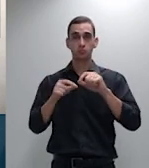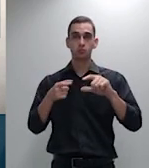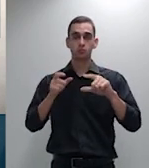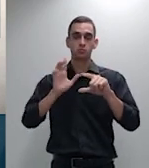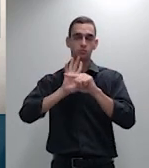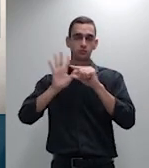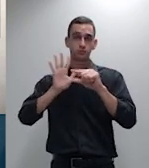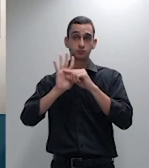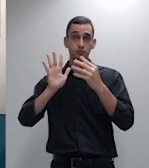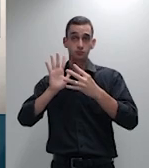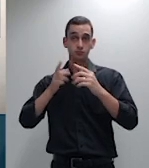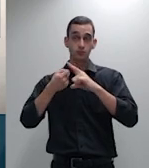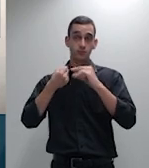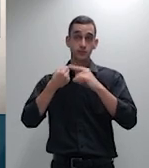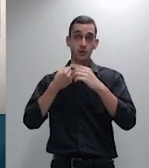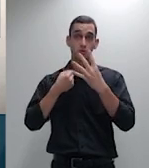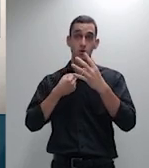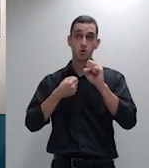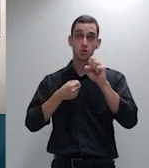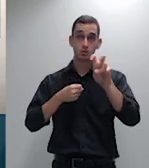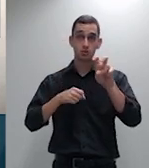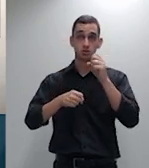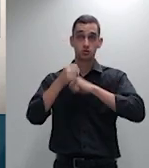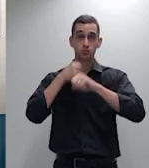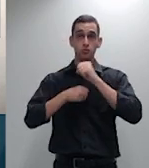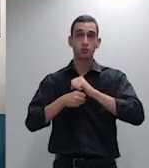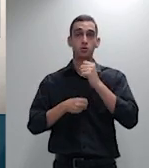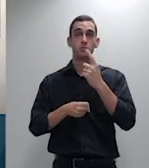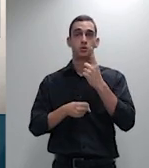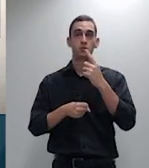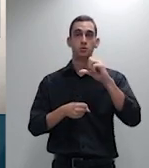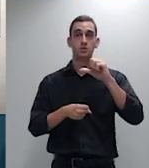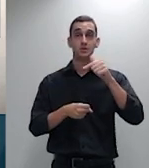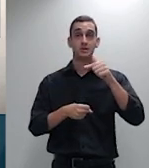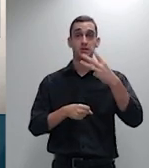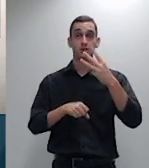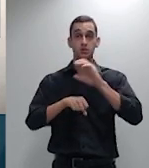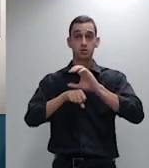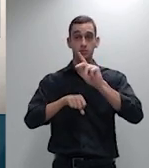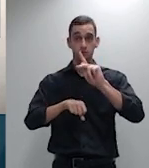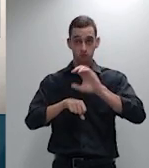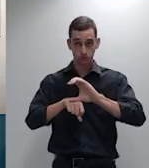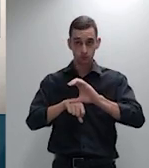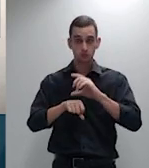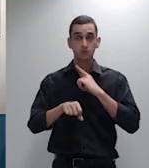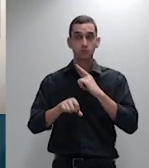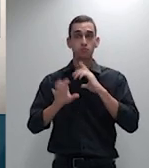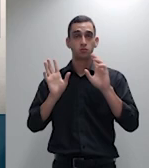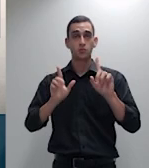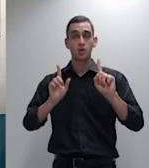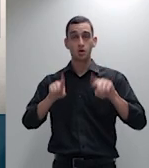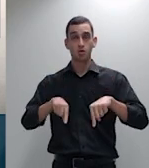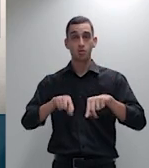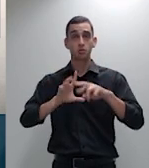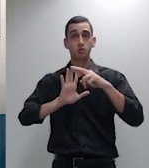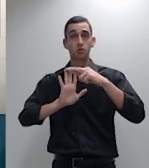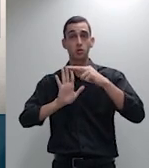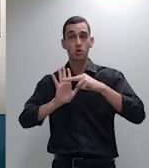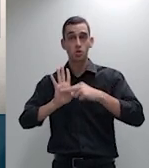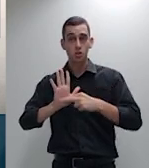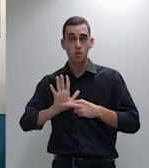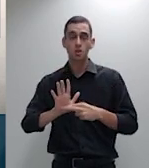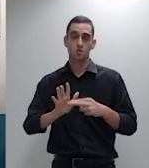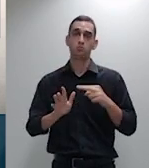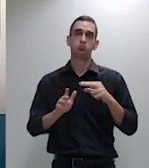73 que é a norma de regência caracteriza-se pela decisão sobre o mesmo tema já apreciado